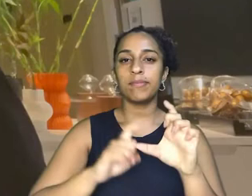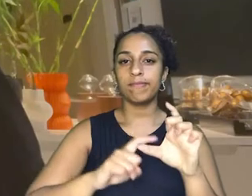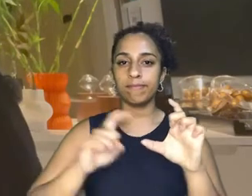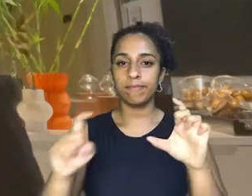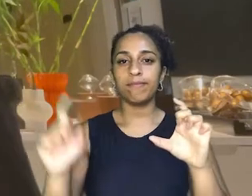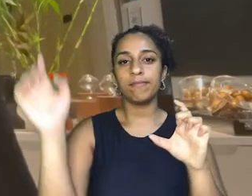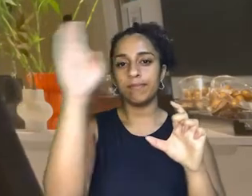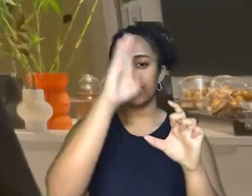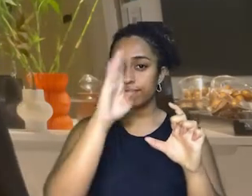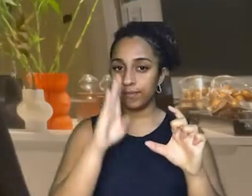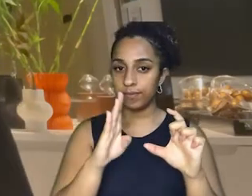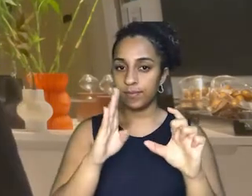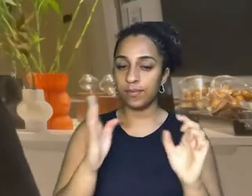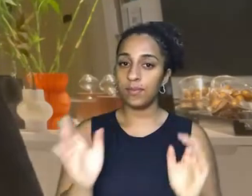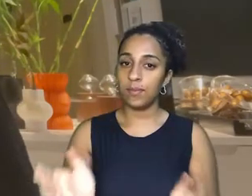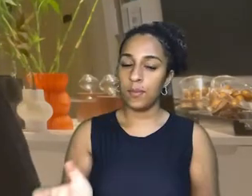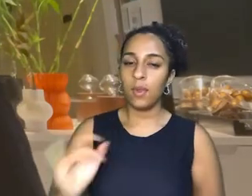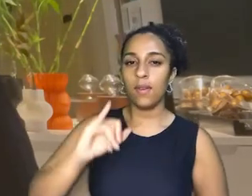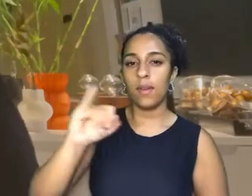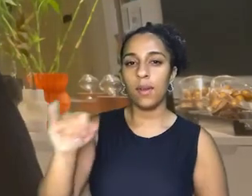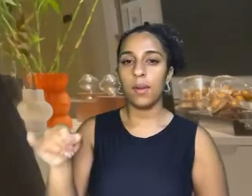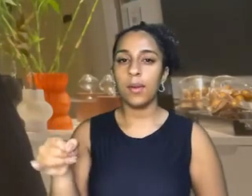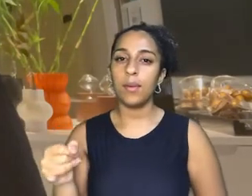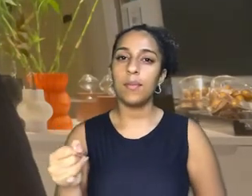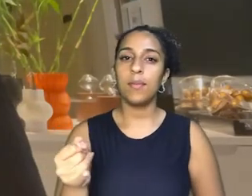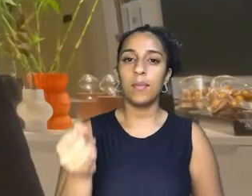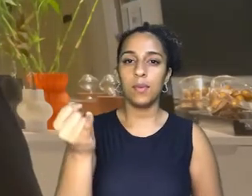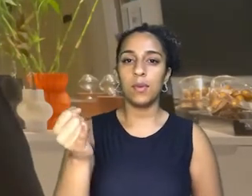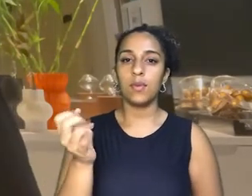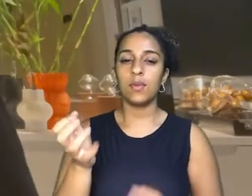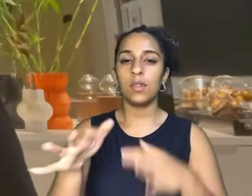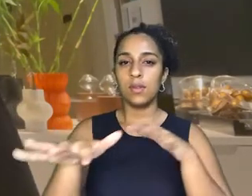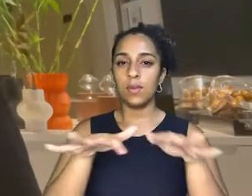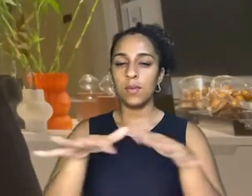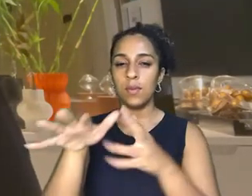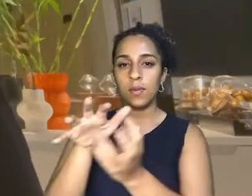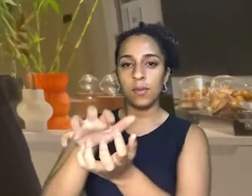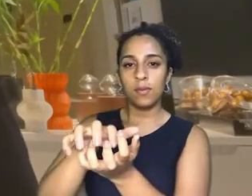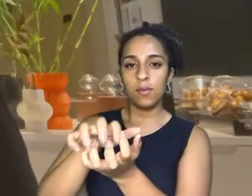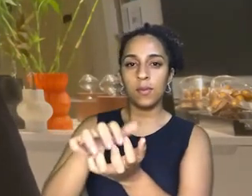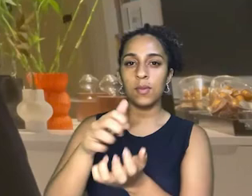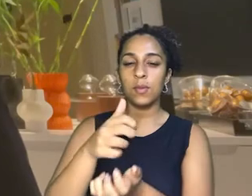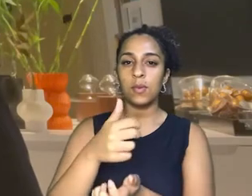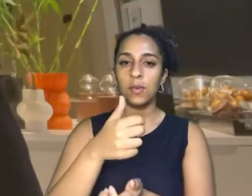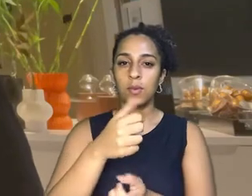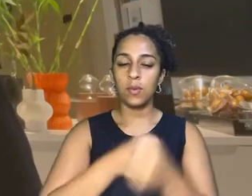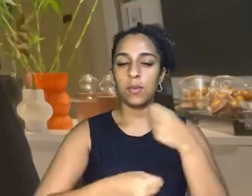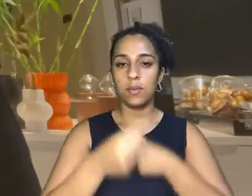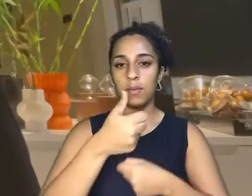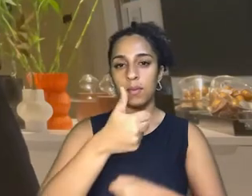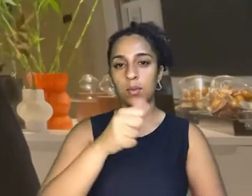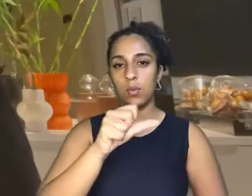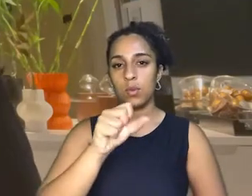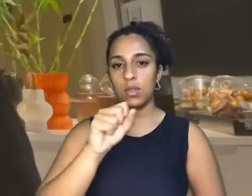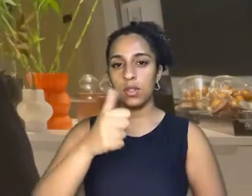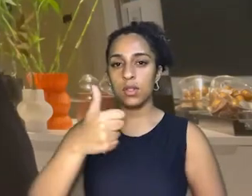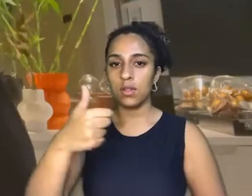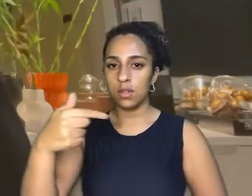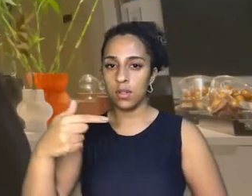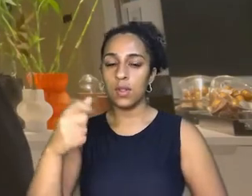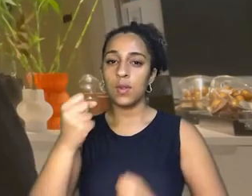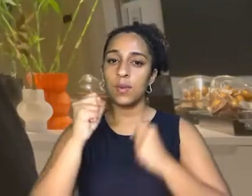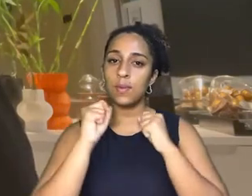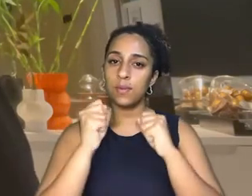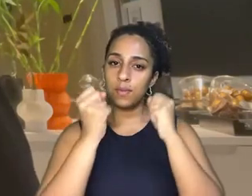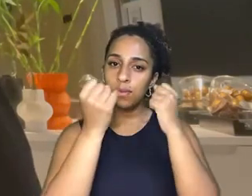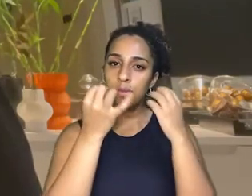do Brasil. Aproveitando o ensejo da Revolução Pernambucana de 17, 1817, a